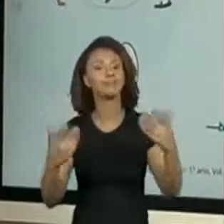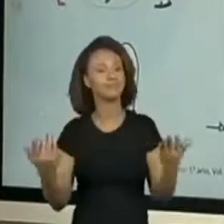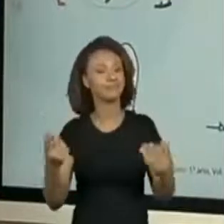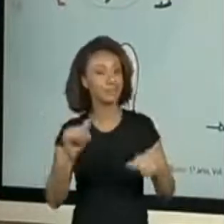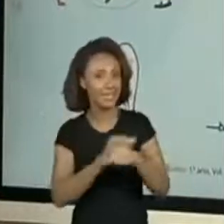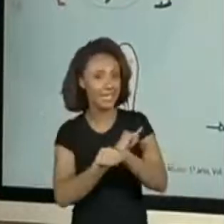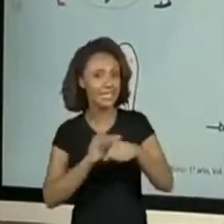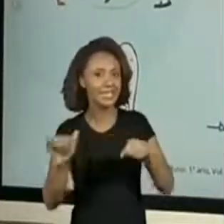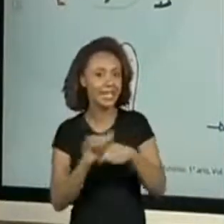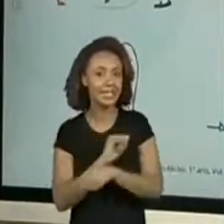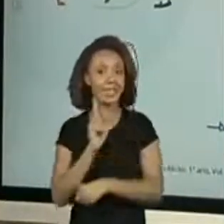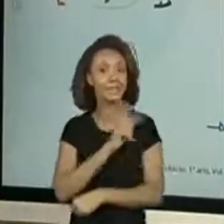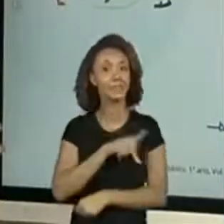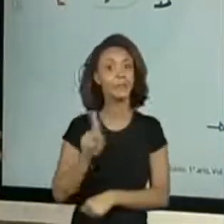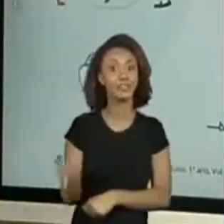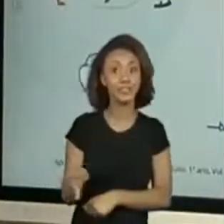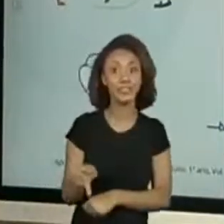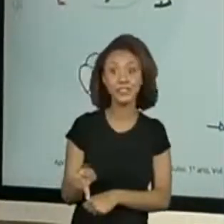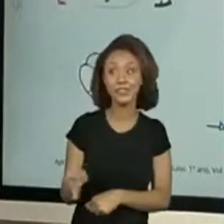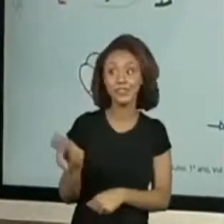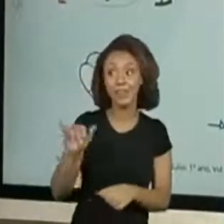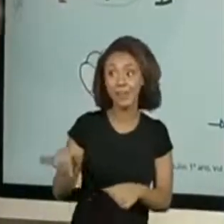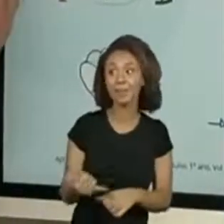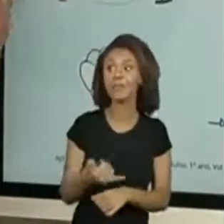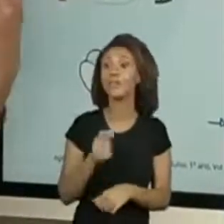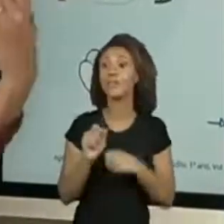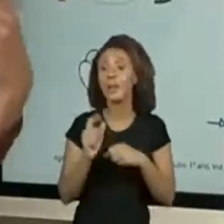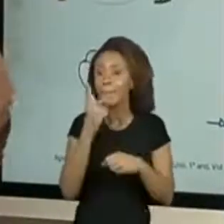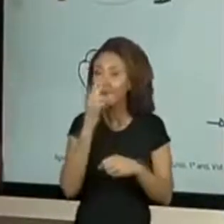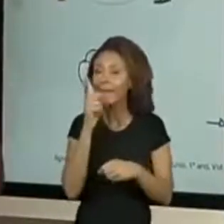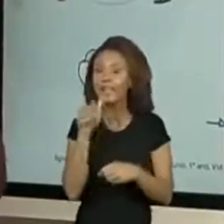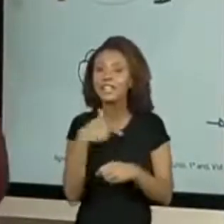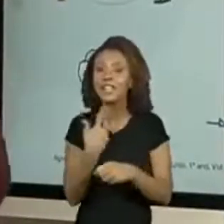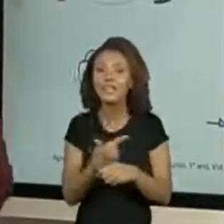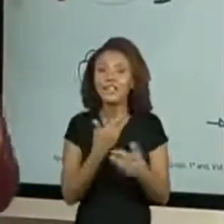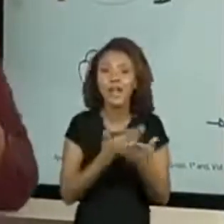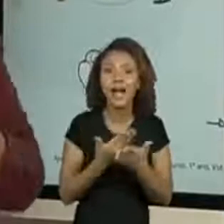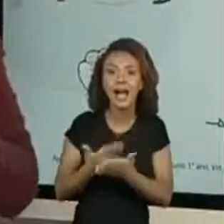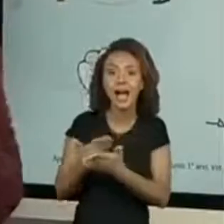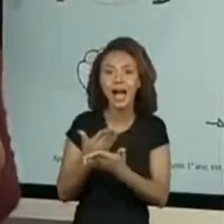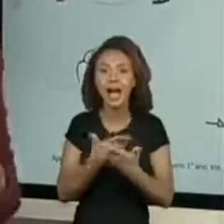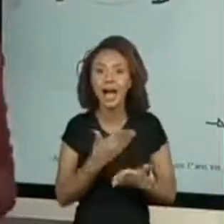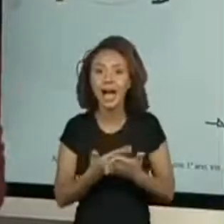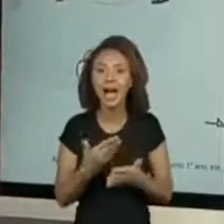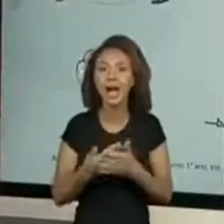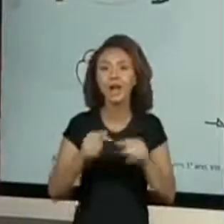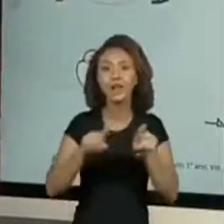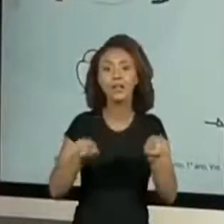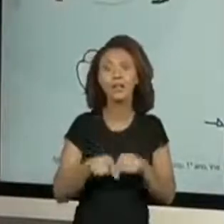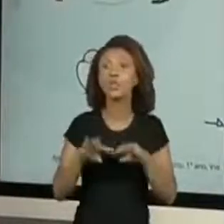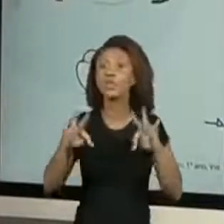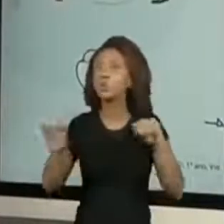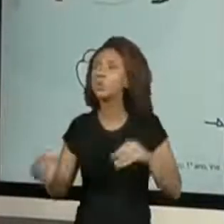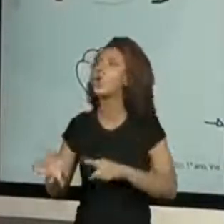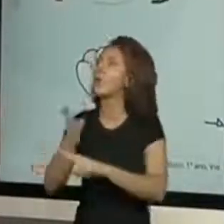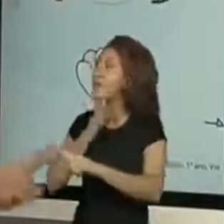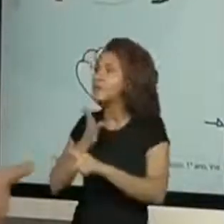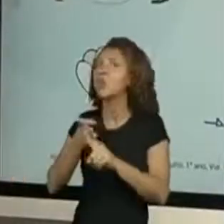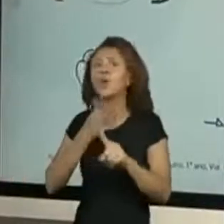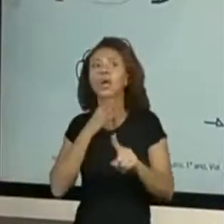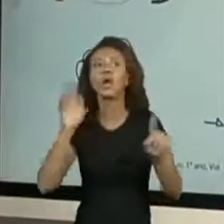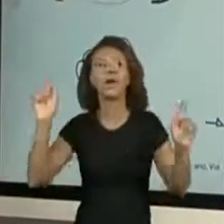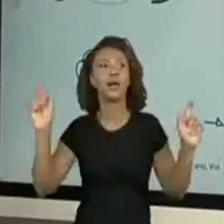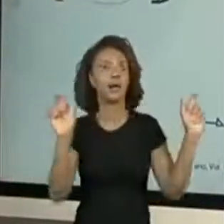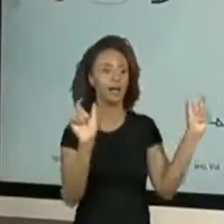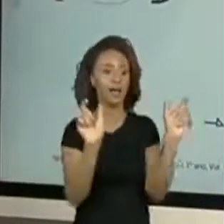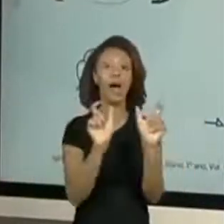professora Vivi? É como se a gente estivesse na sala de aula. A gente olha tudo que tem ao redor, que a gente já conhece, para ajudar a gente